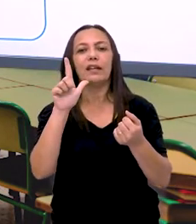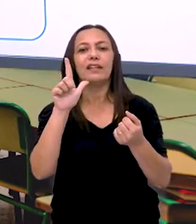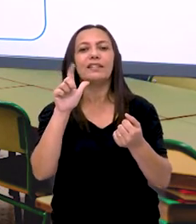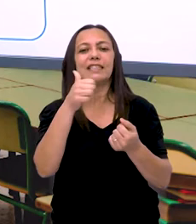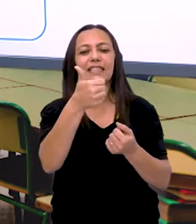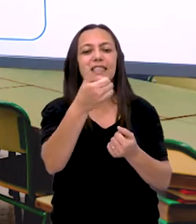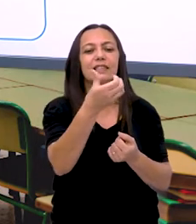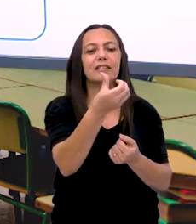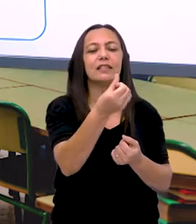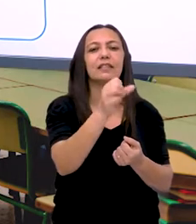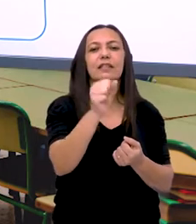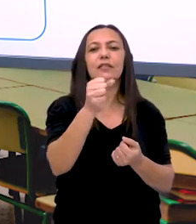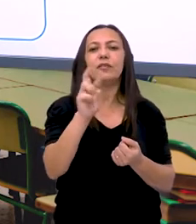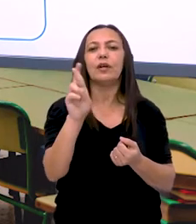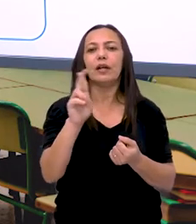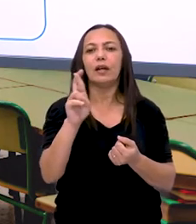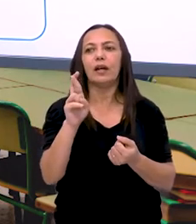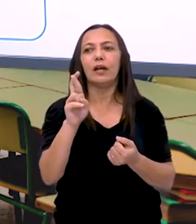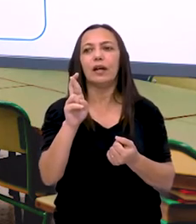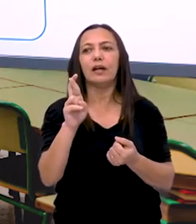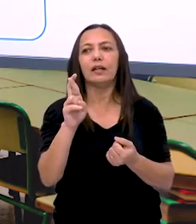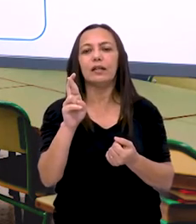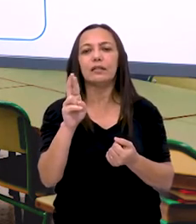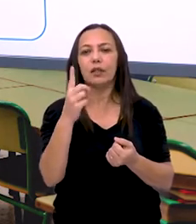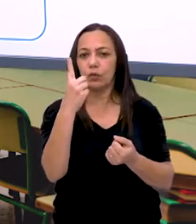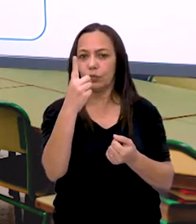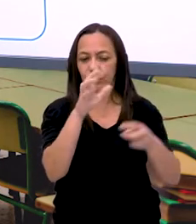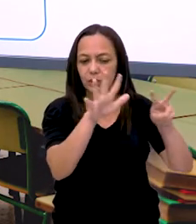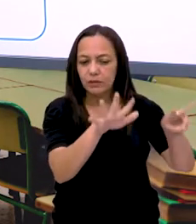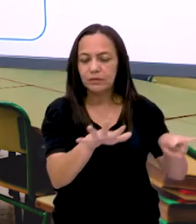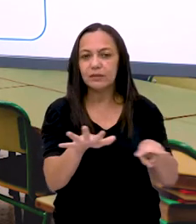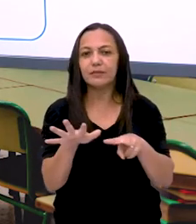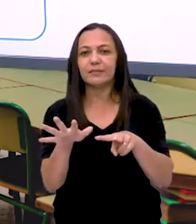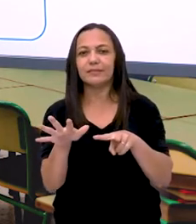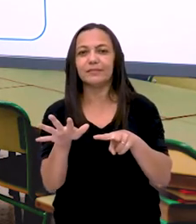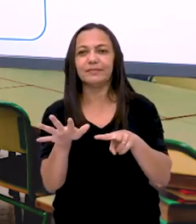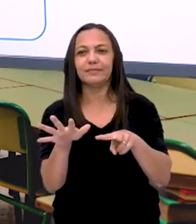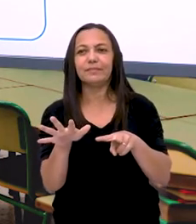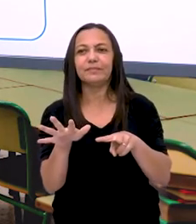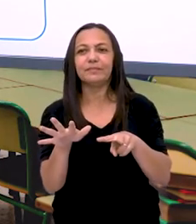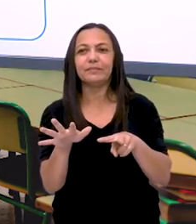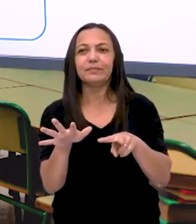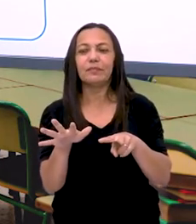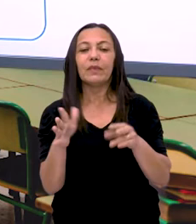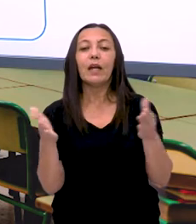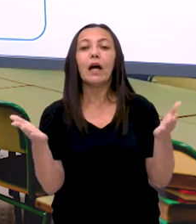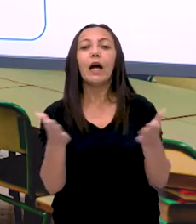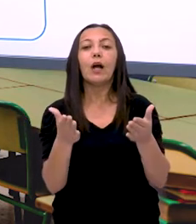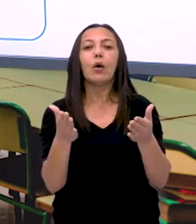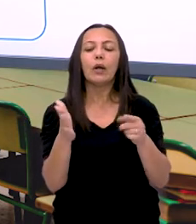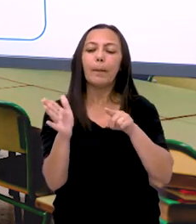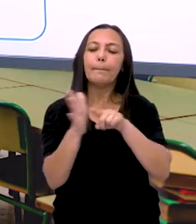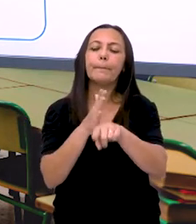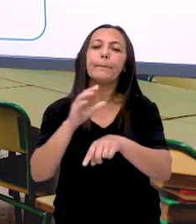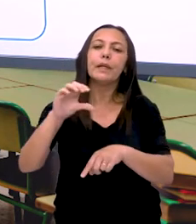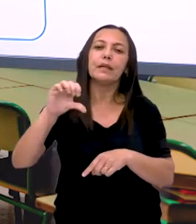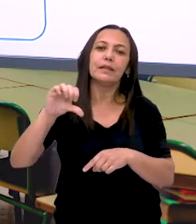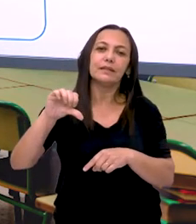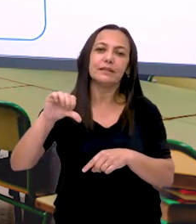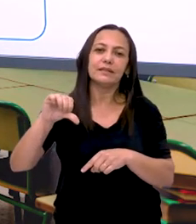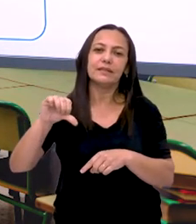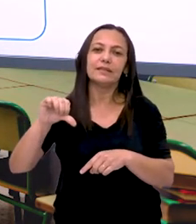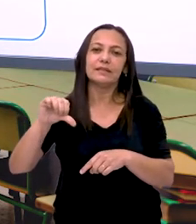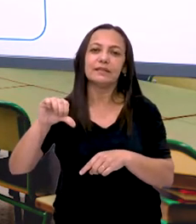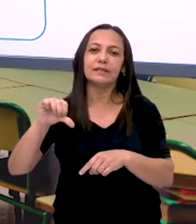Consegue cento e sessenta e oito reais. Em uma semana. Vamos aqui para a questão